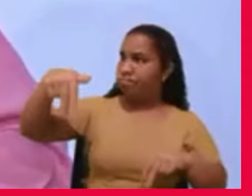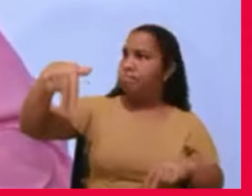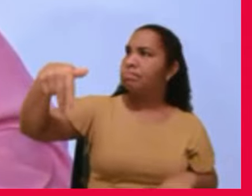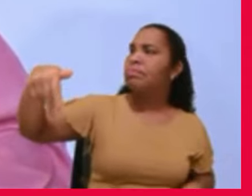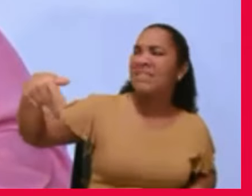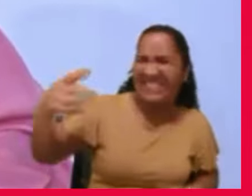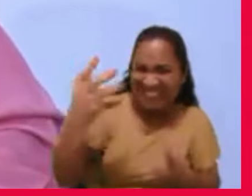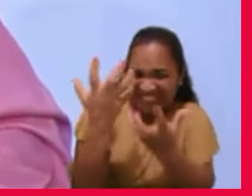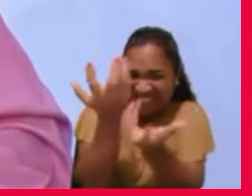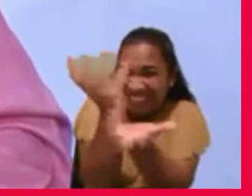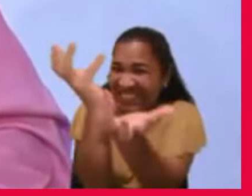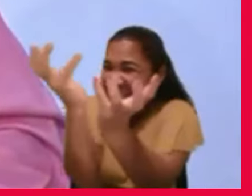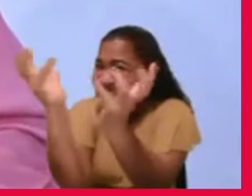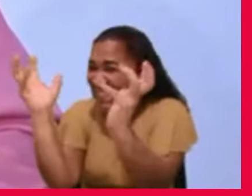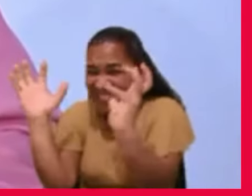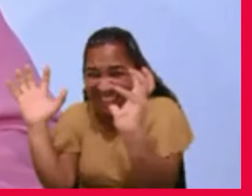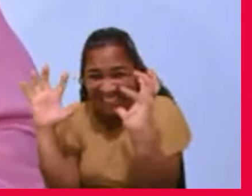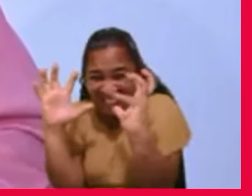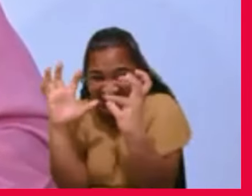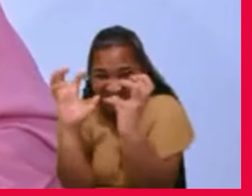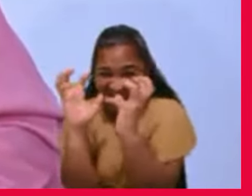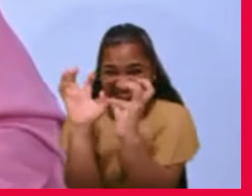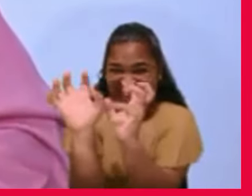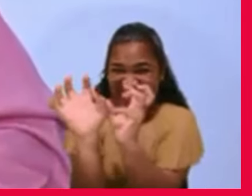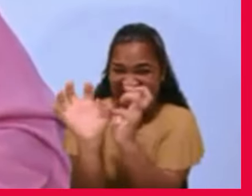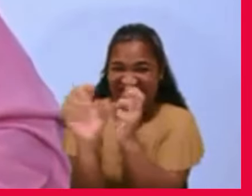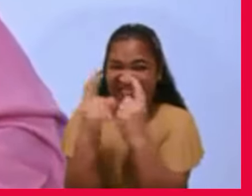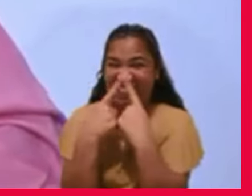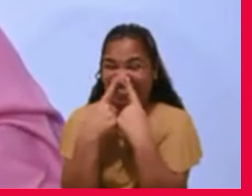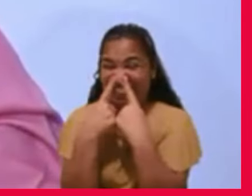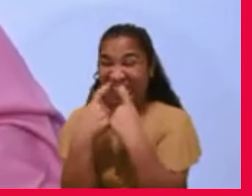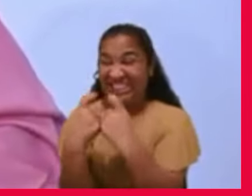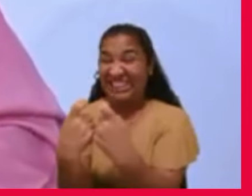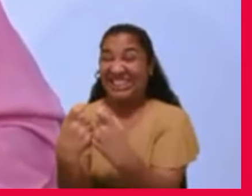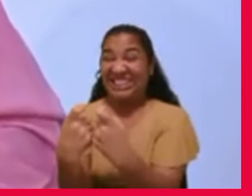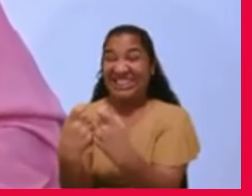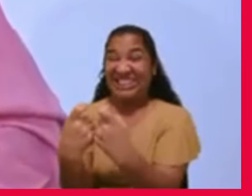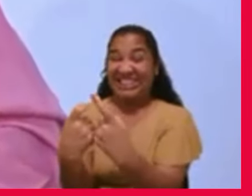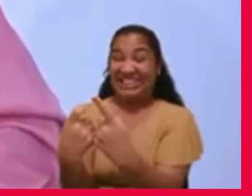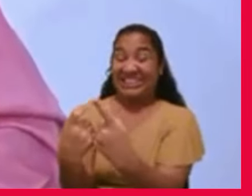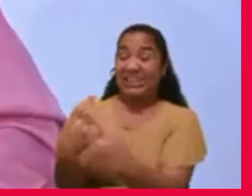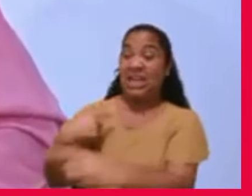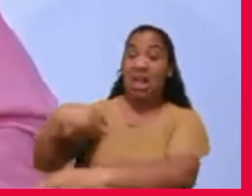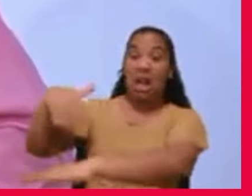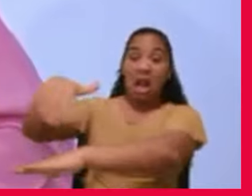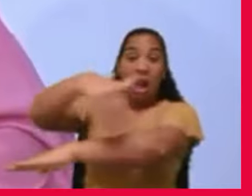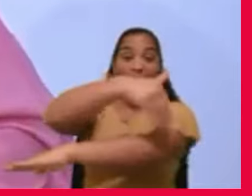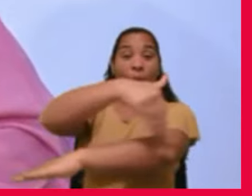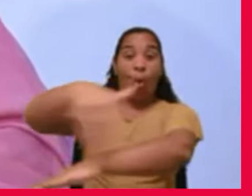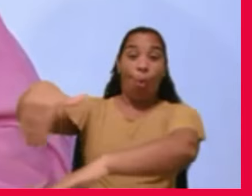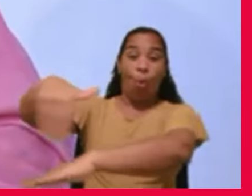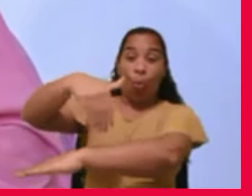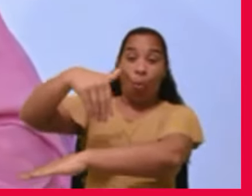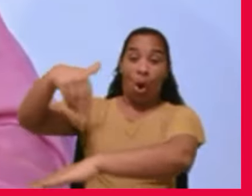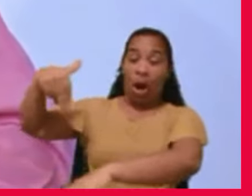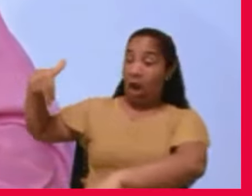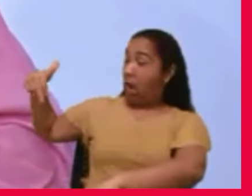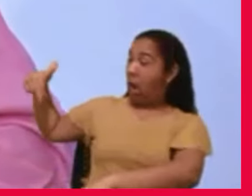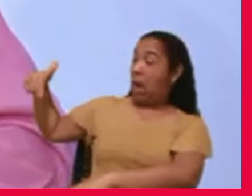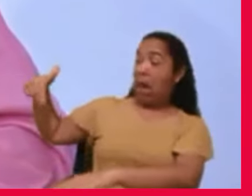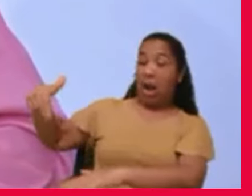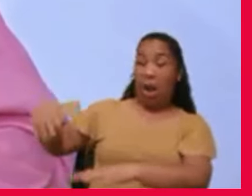com odores insuportáveis, atravessar ruas quase em lama.